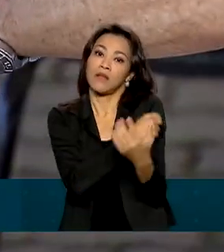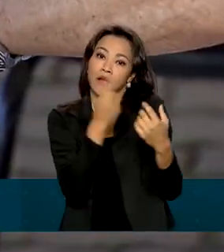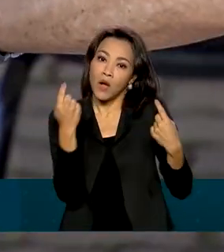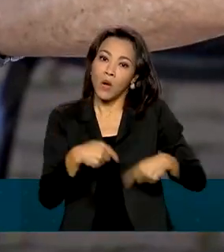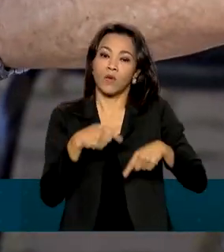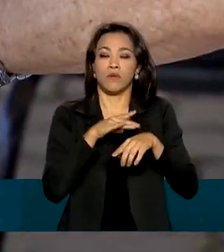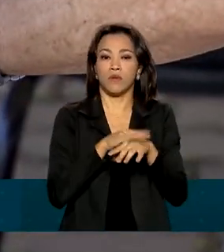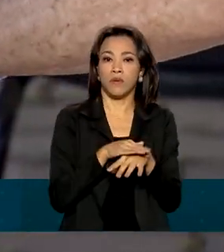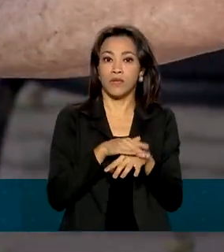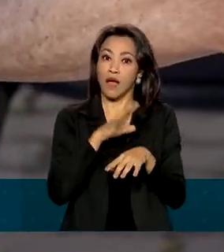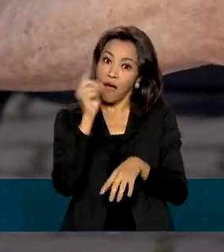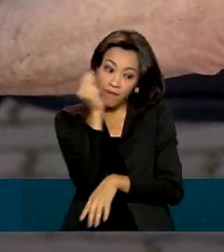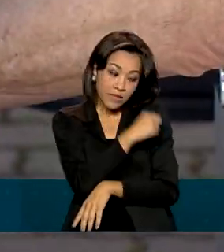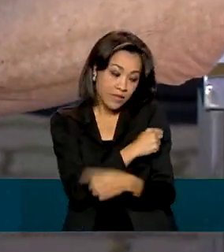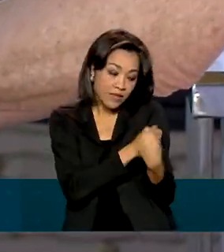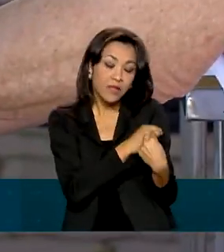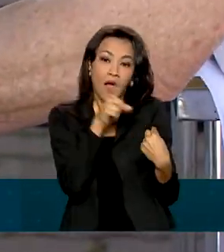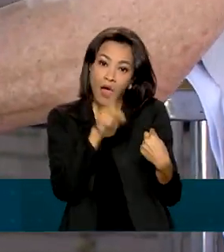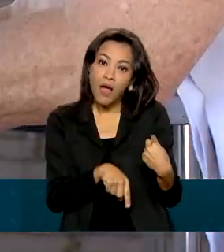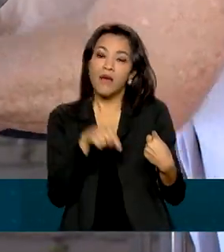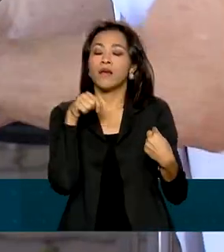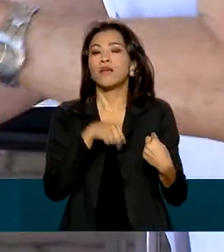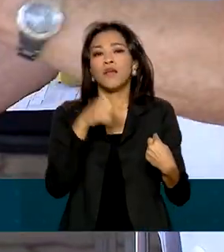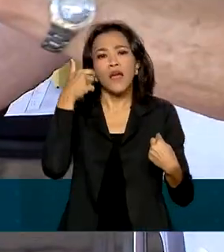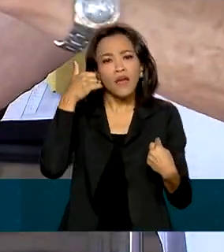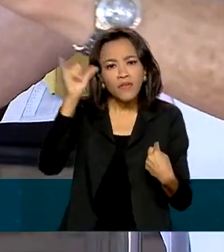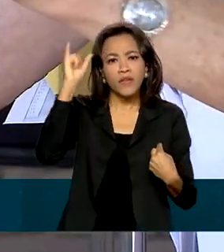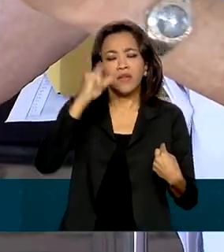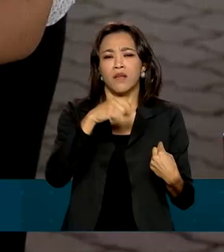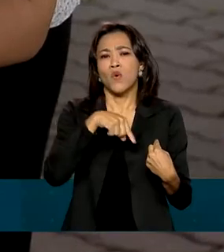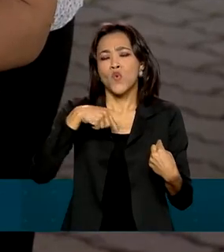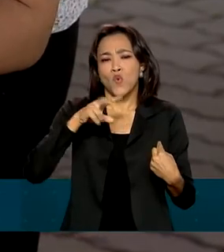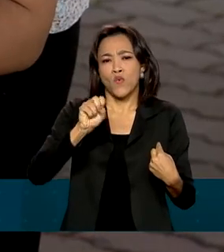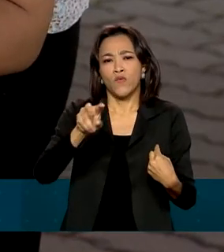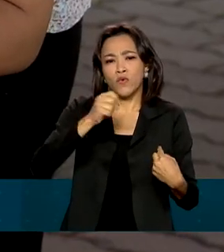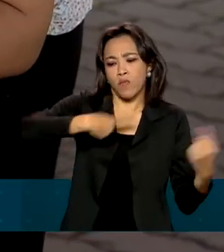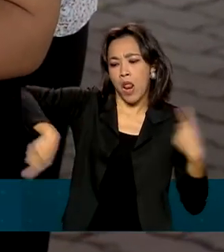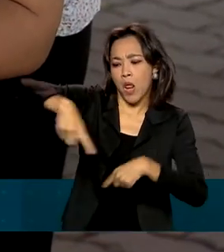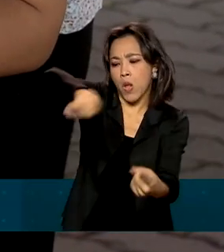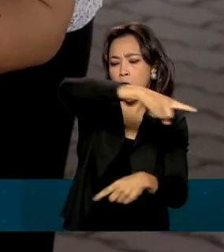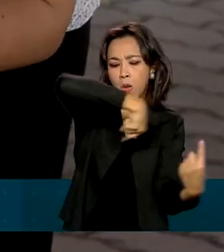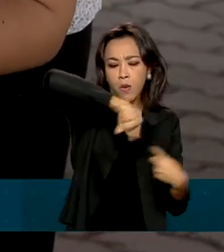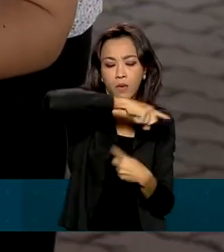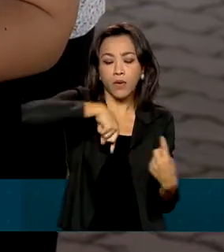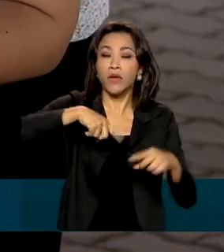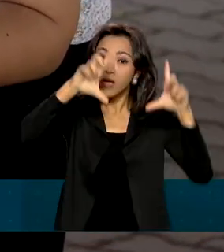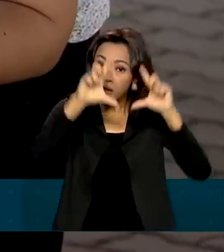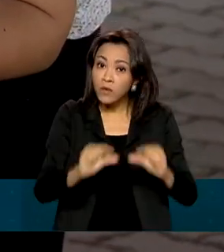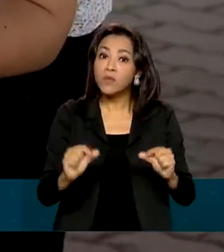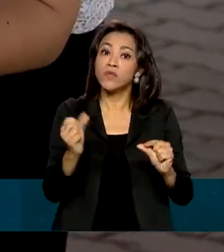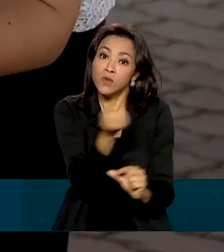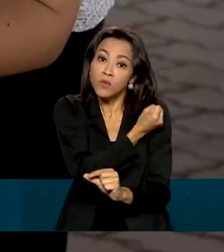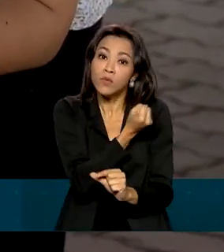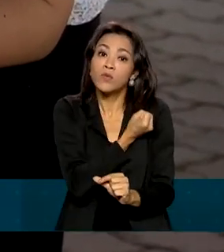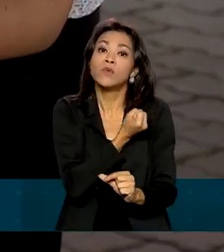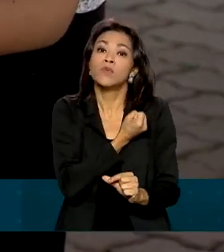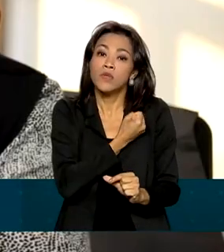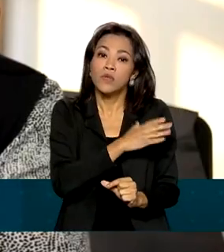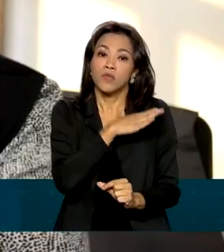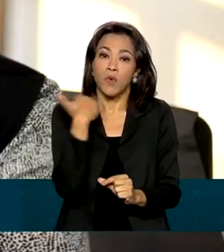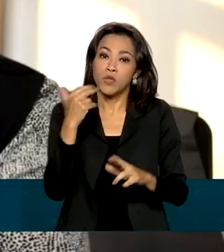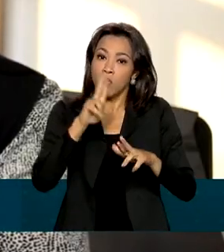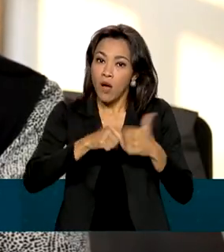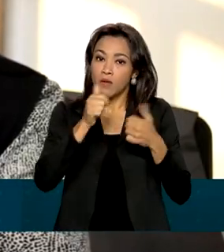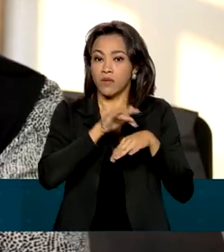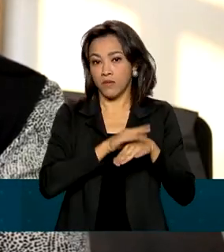vacina é a única forma de interromper a circulação do vírus e reduzir assim o número de mortes causadas pela doença.